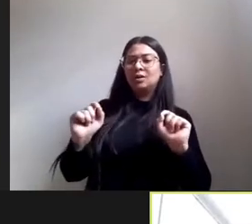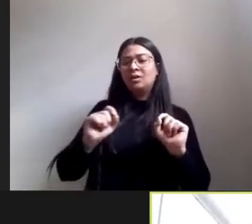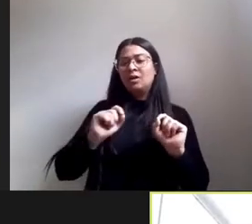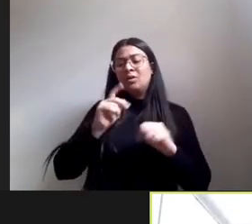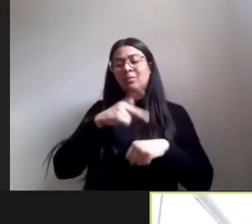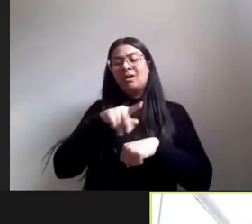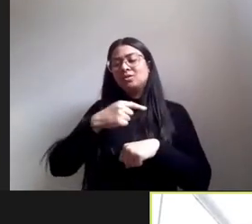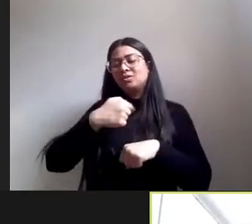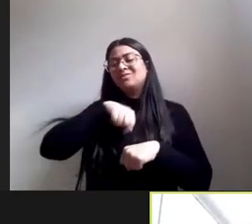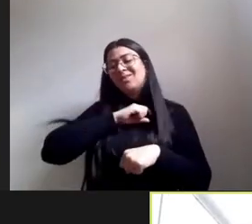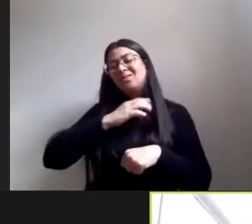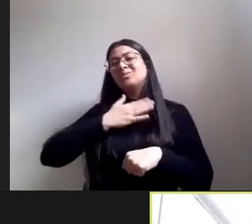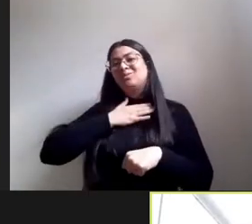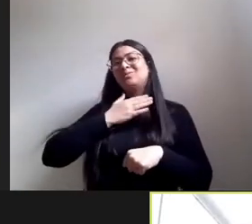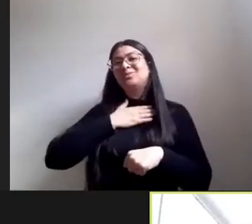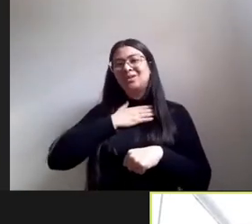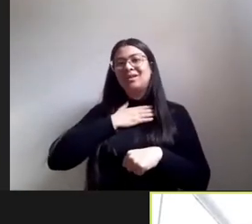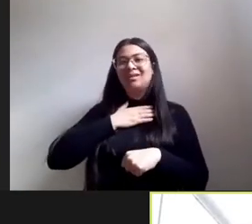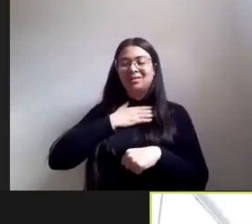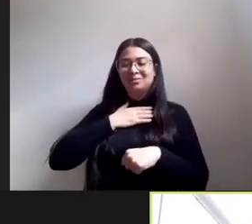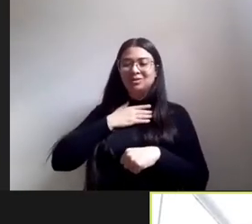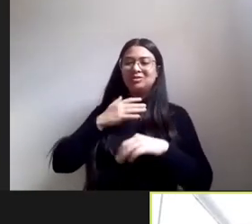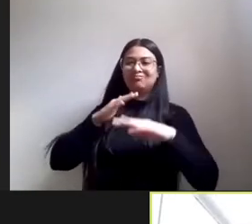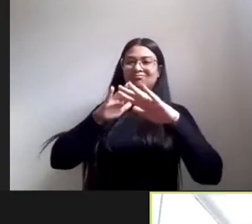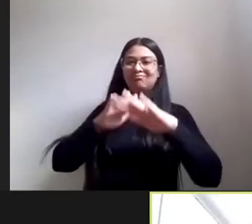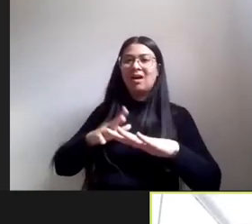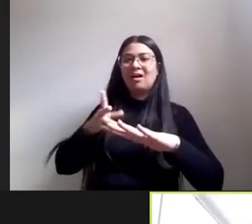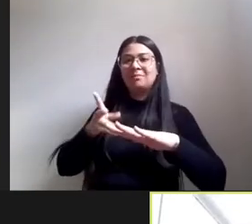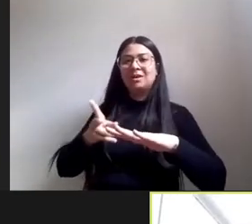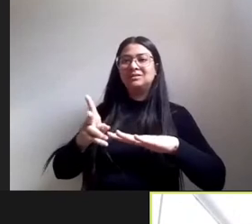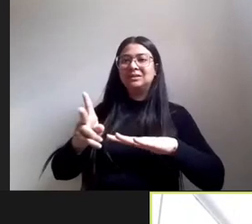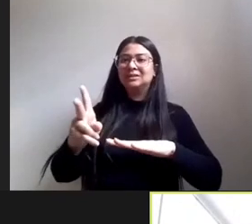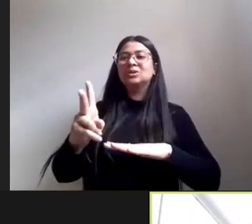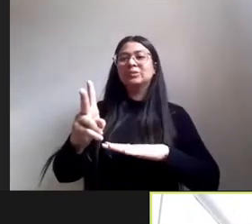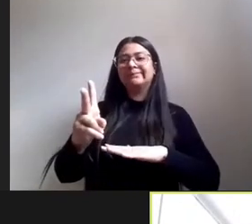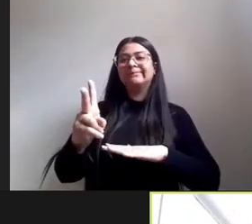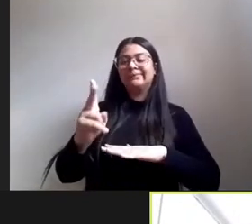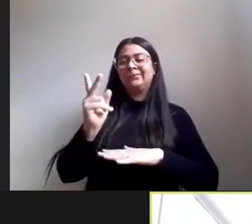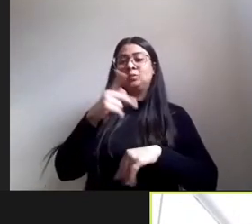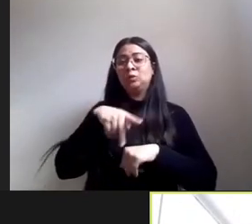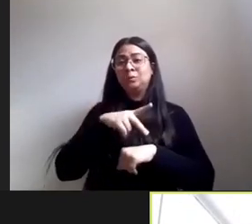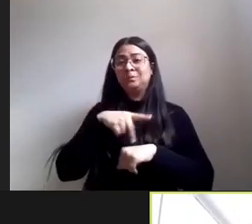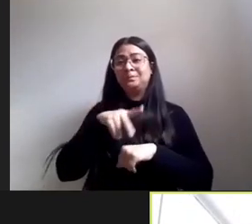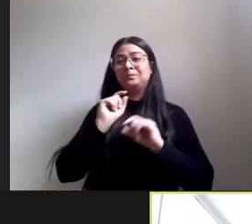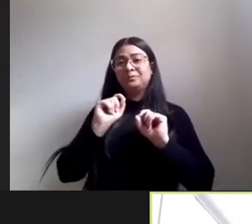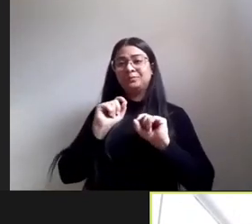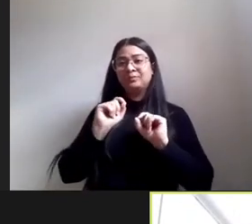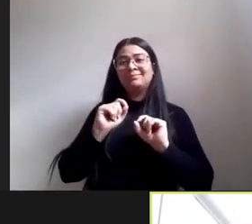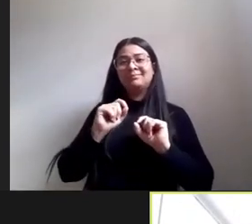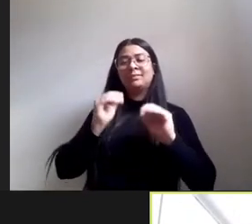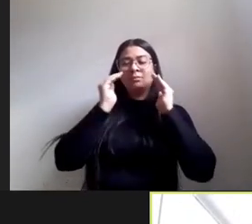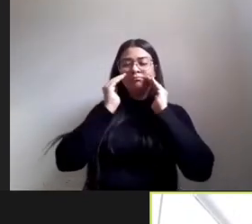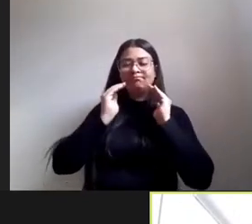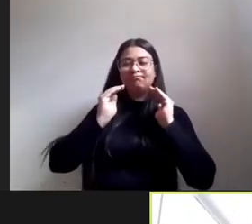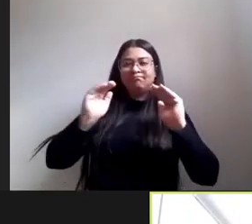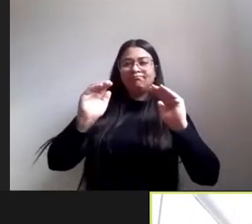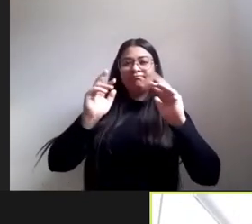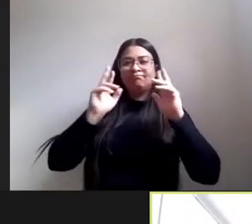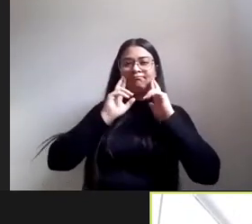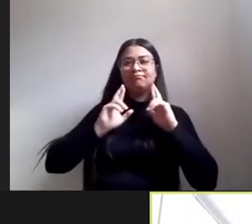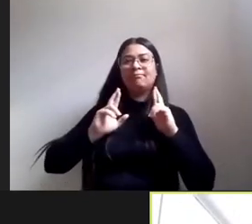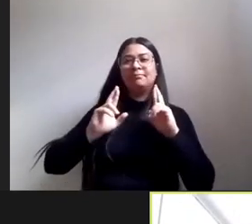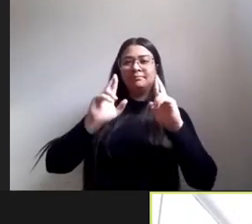a gente gostaria de estabilizar ao longo do tempo um país que sinaliza para o respeito aos direitos um país que